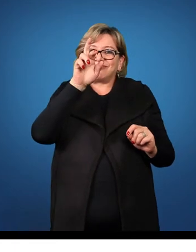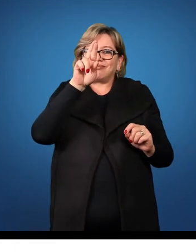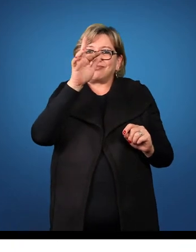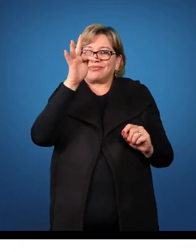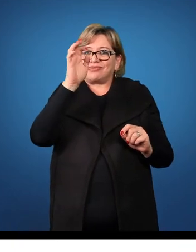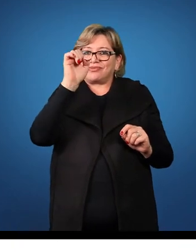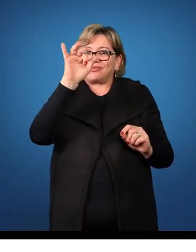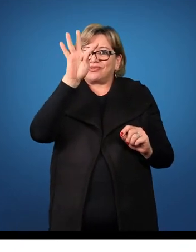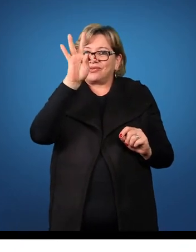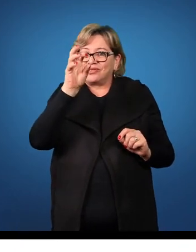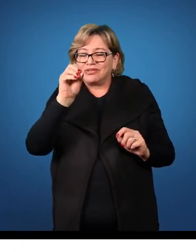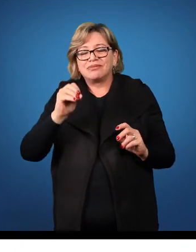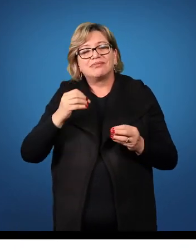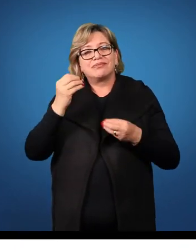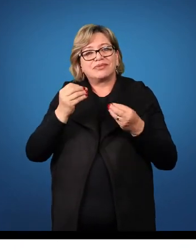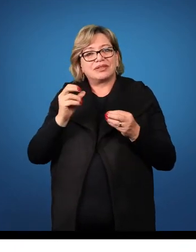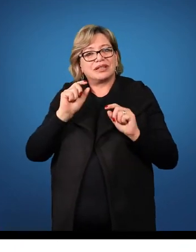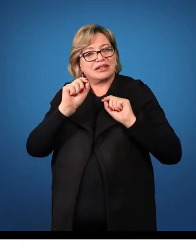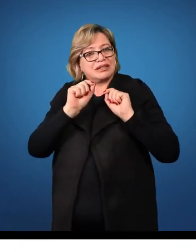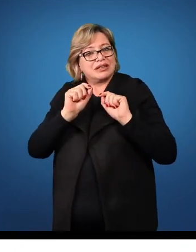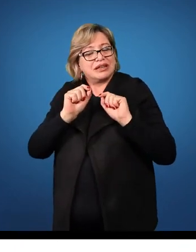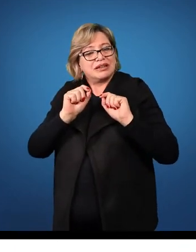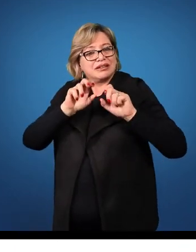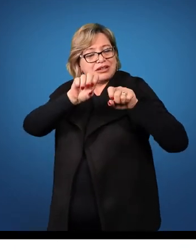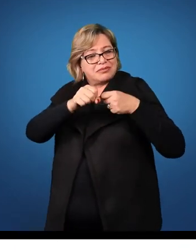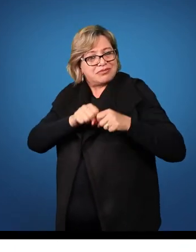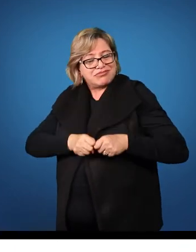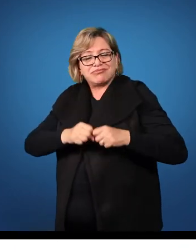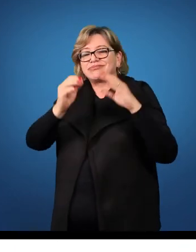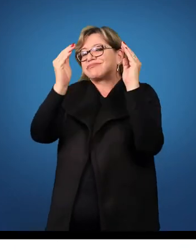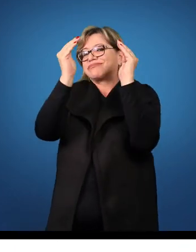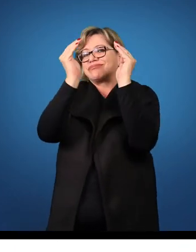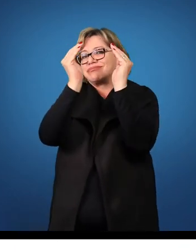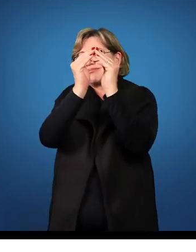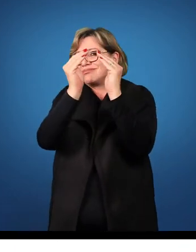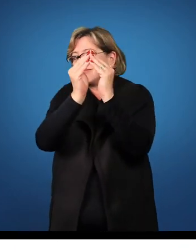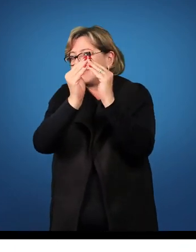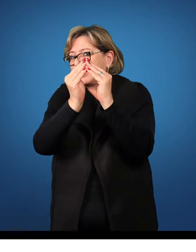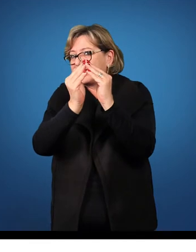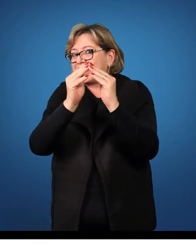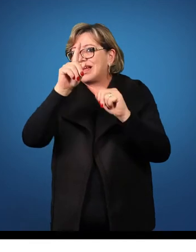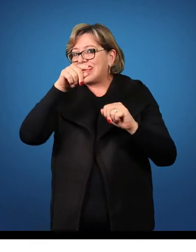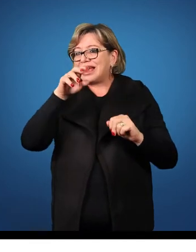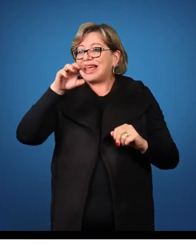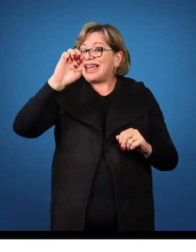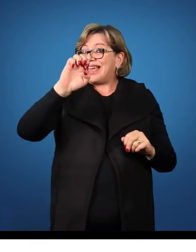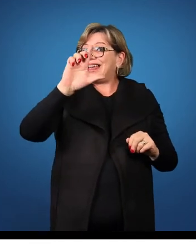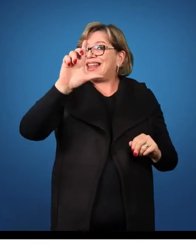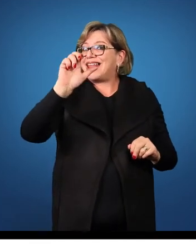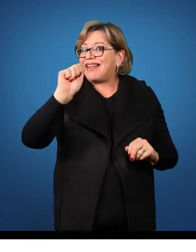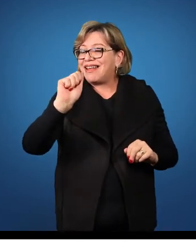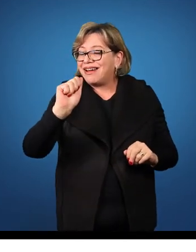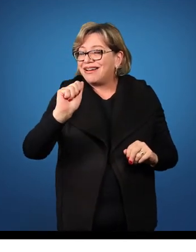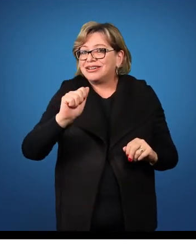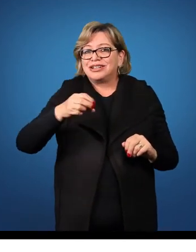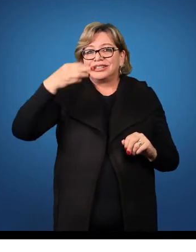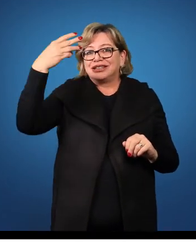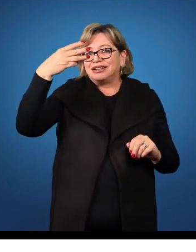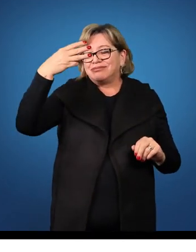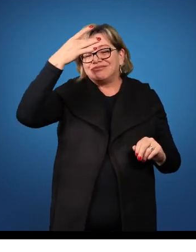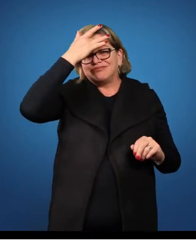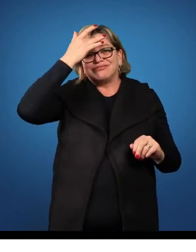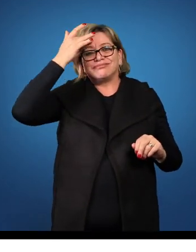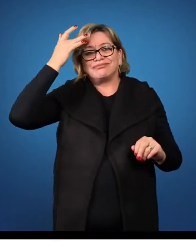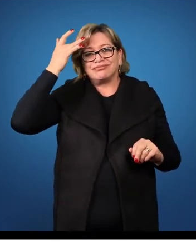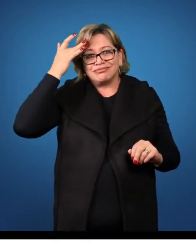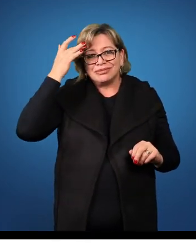indicativo. E quem que foi destruída? A casa, portanto, ela. Não fui eu, não fui tu. Ela, terceira